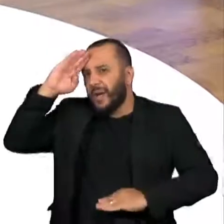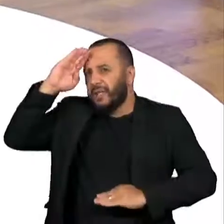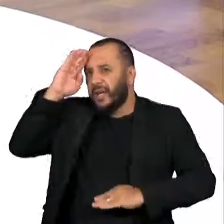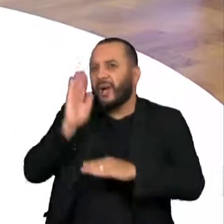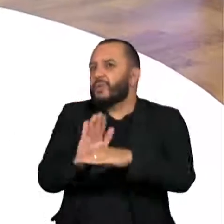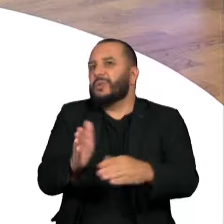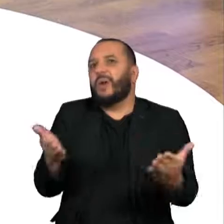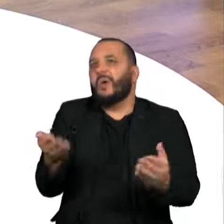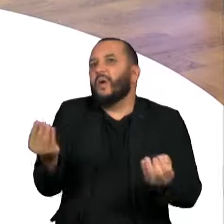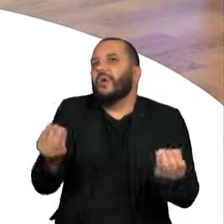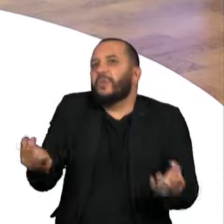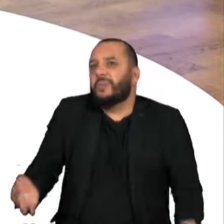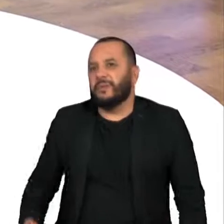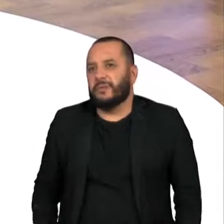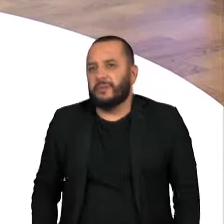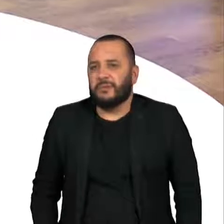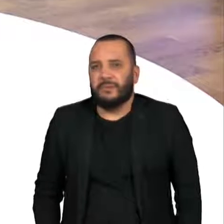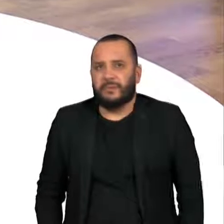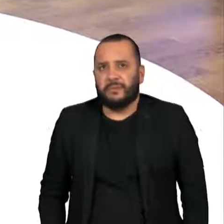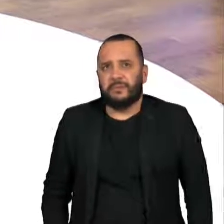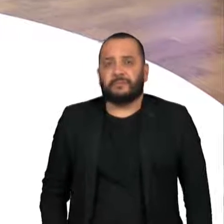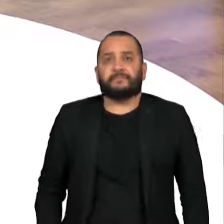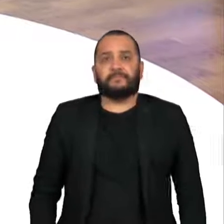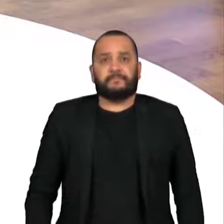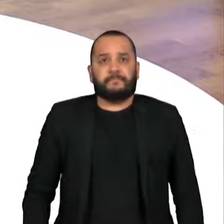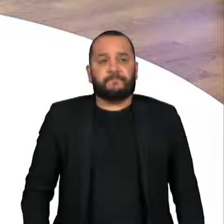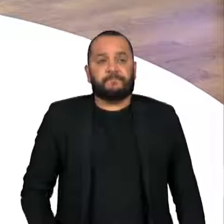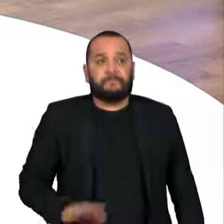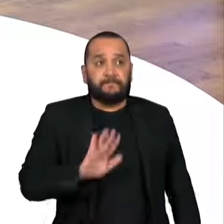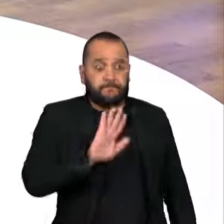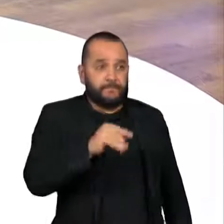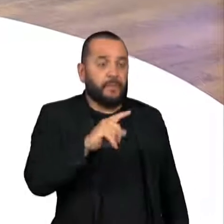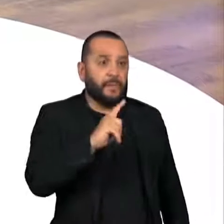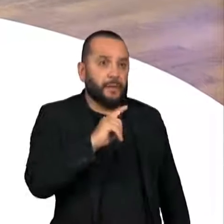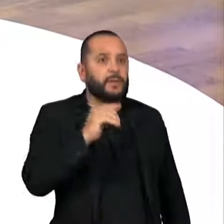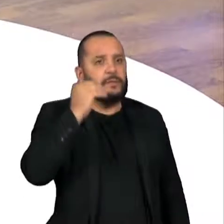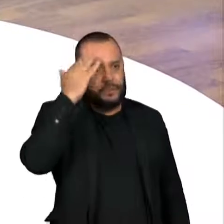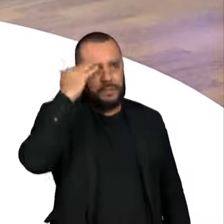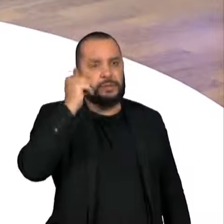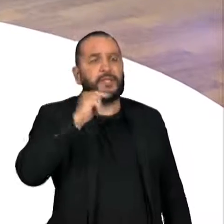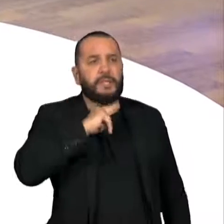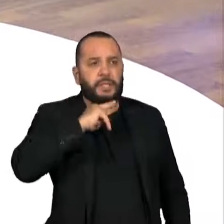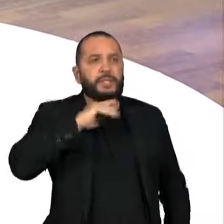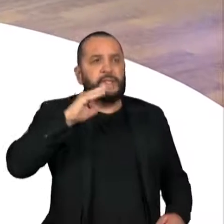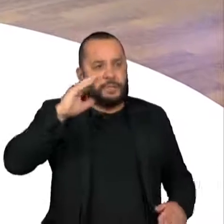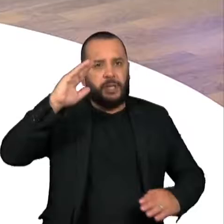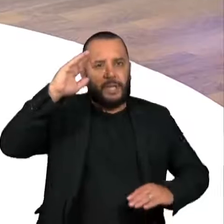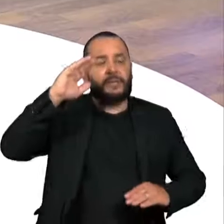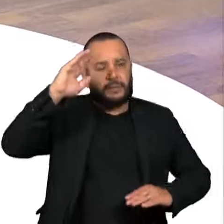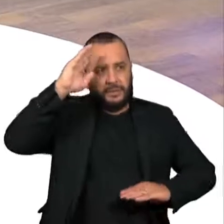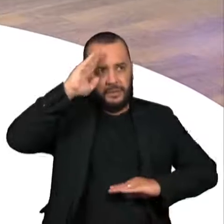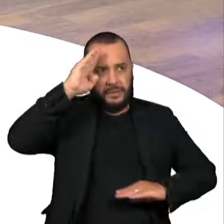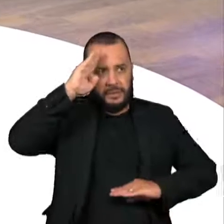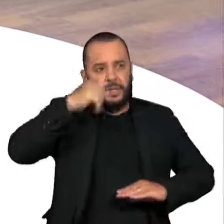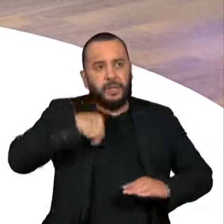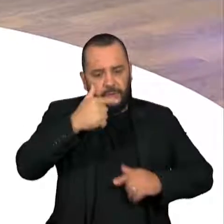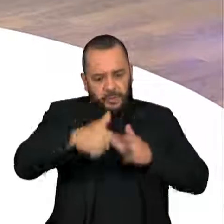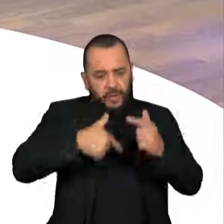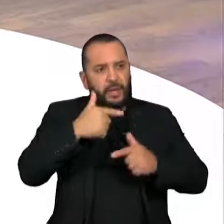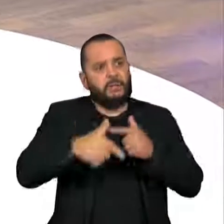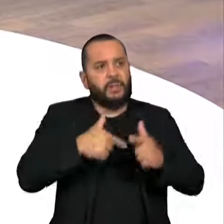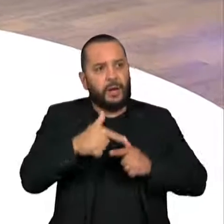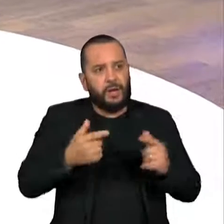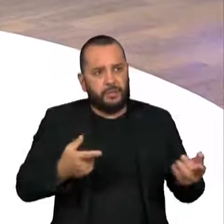primeira coisa é o seguinte, eu tenho, em relação com as Forças Armadas, um trabalho conjunto como jornalista.